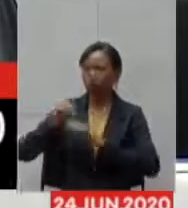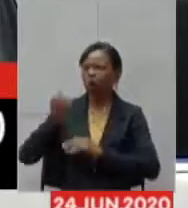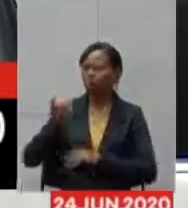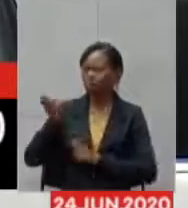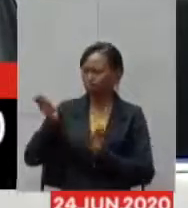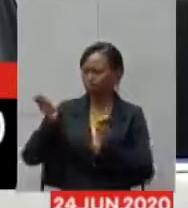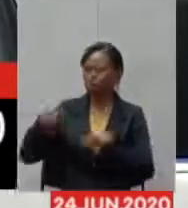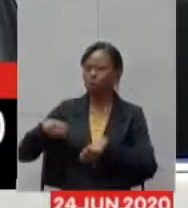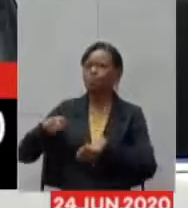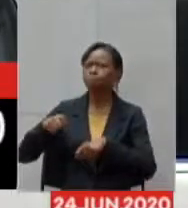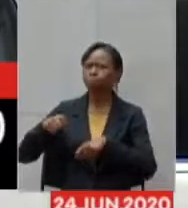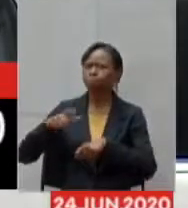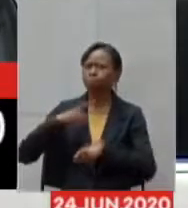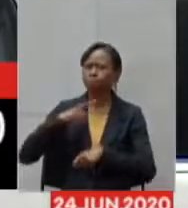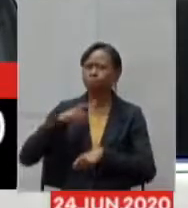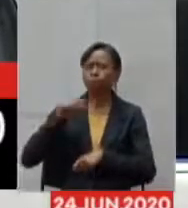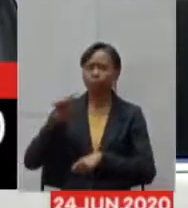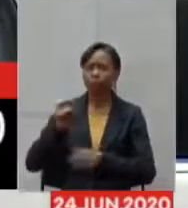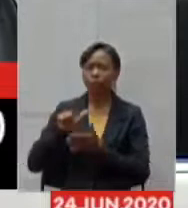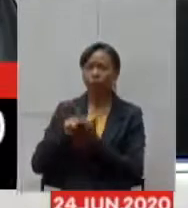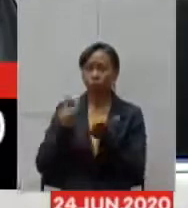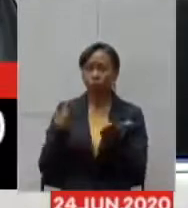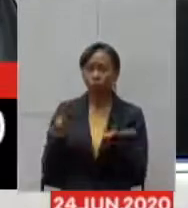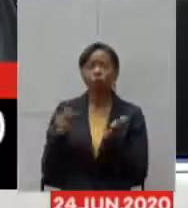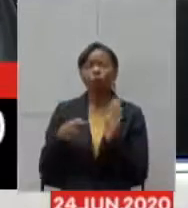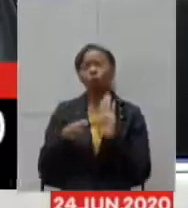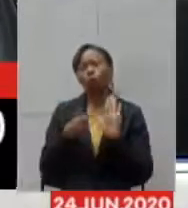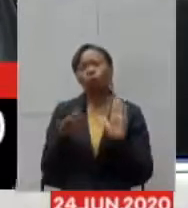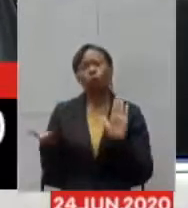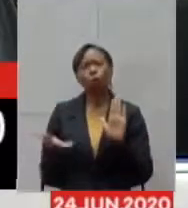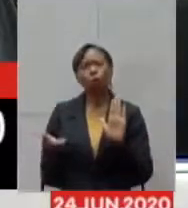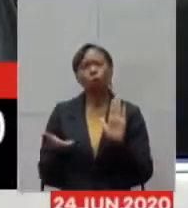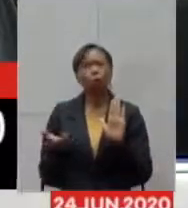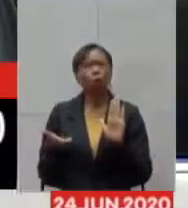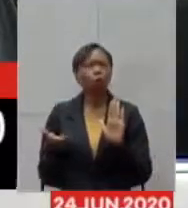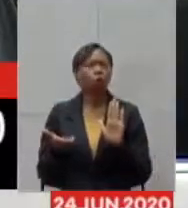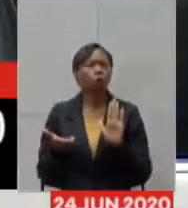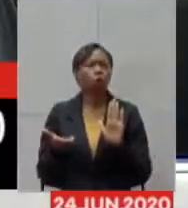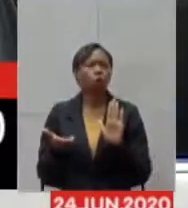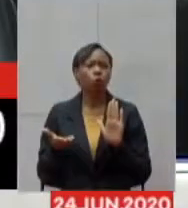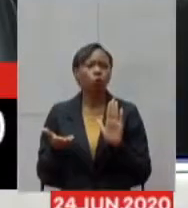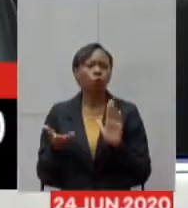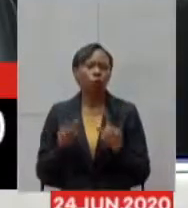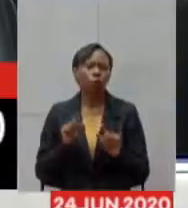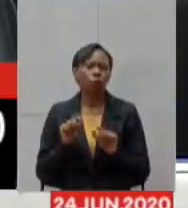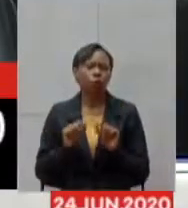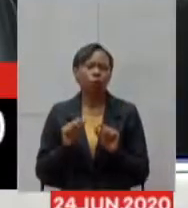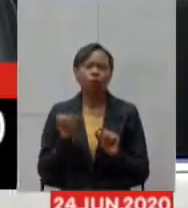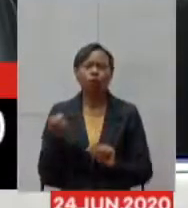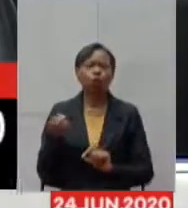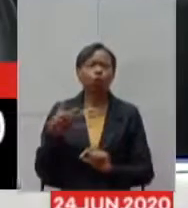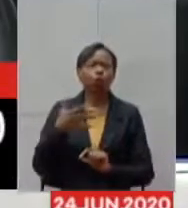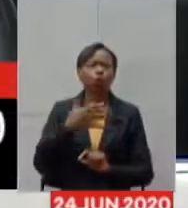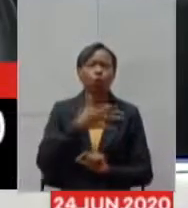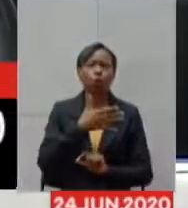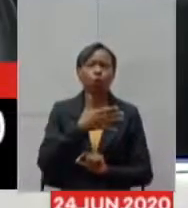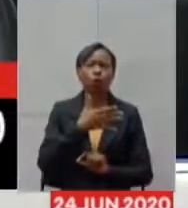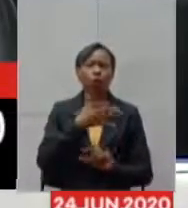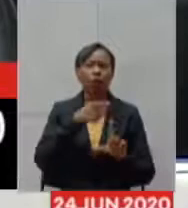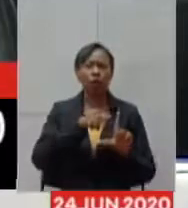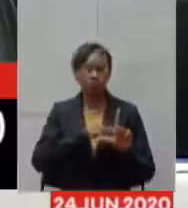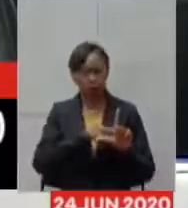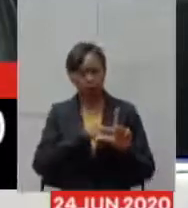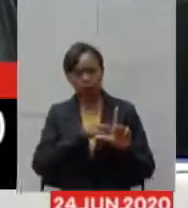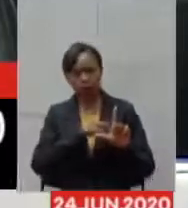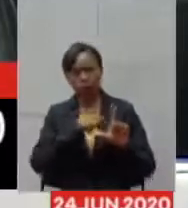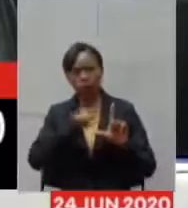competência, e eles dizem nesse jornal de hoje, nova planta da Hipolabor começa a